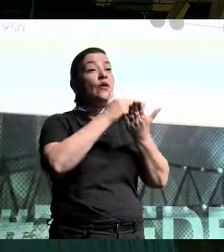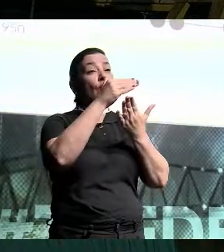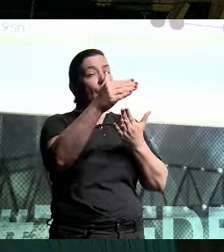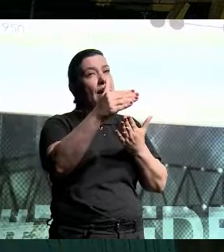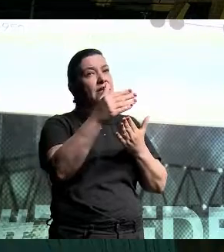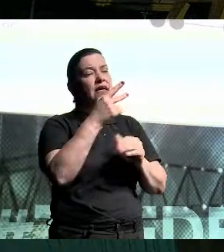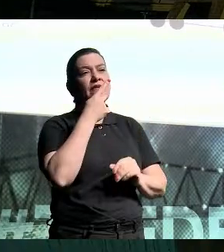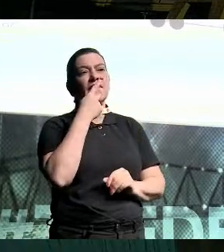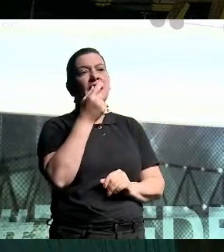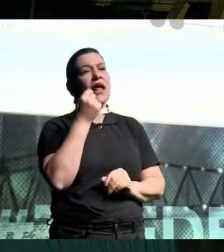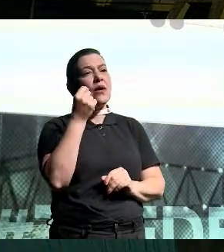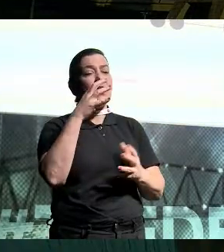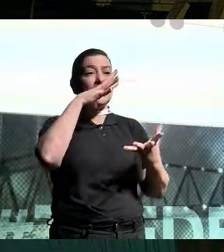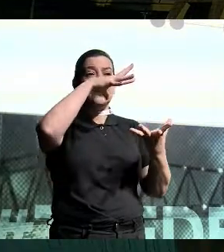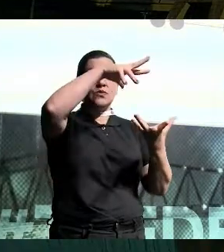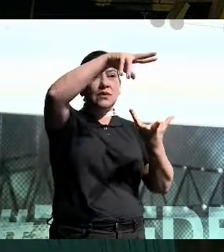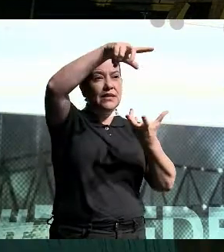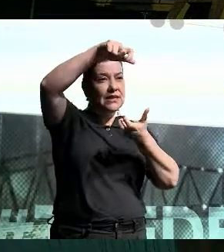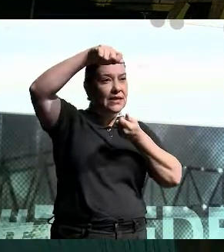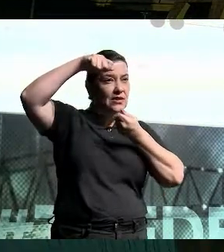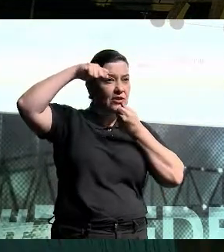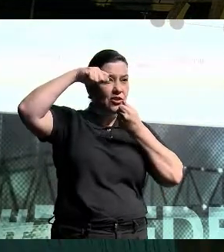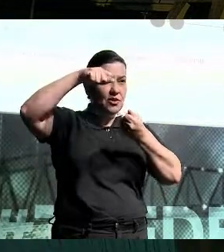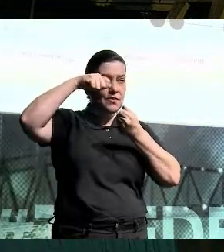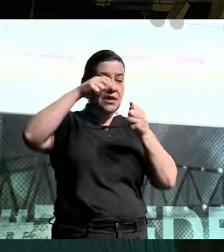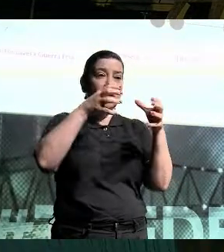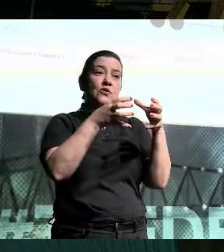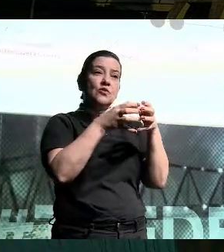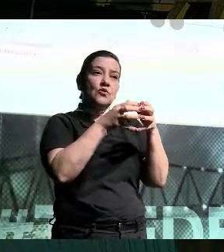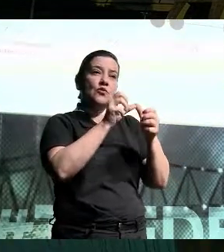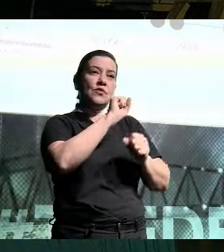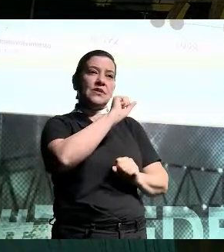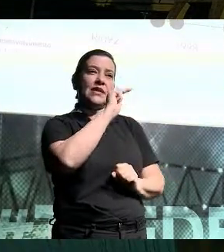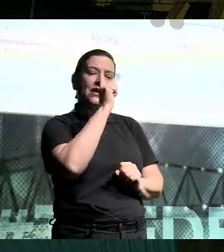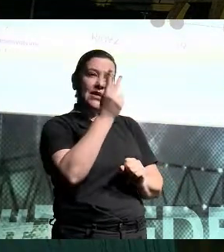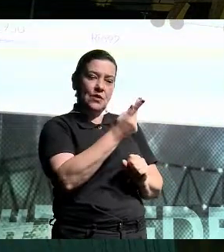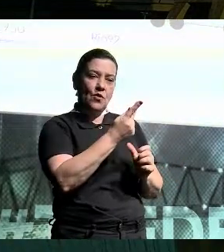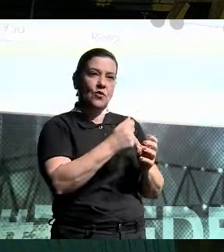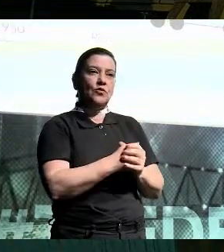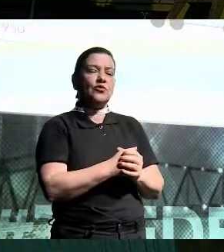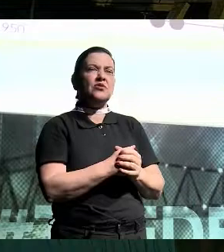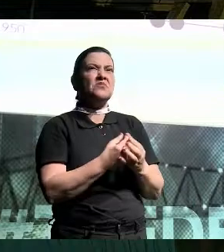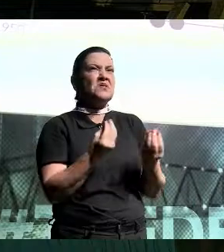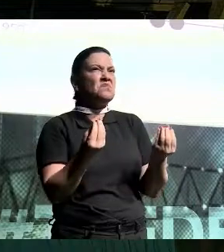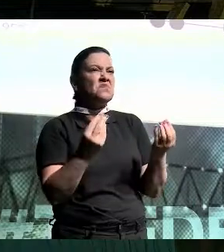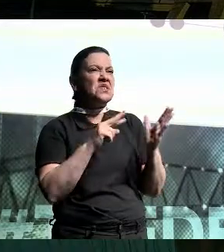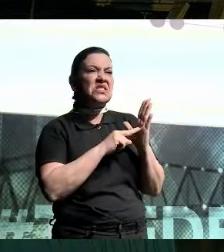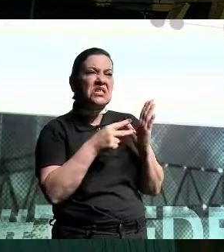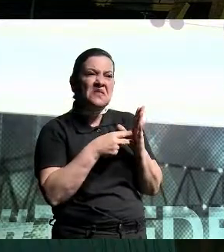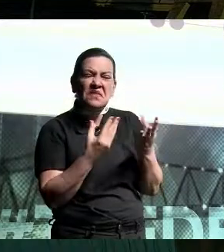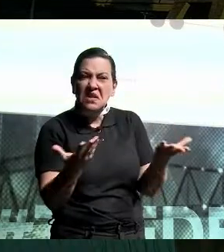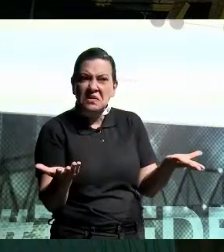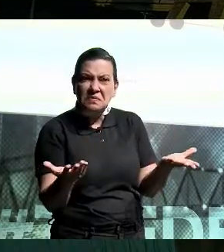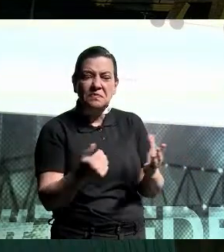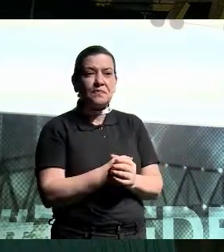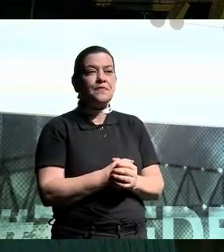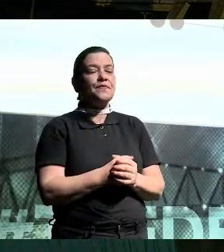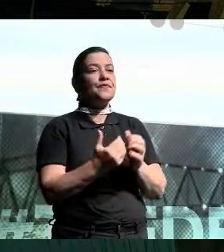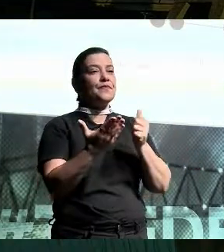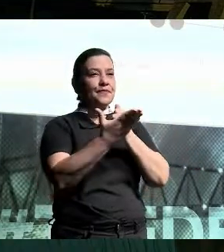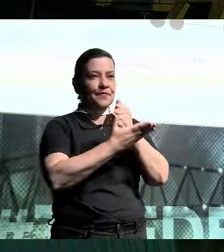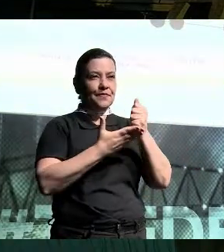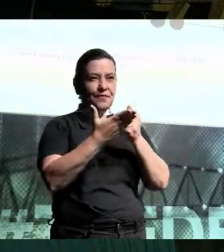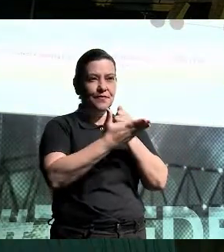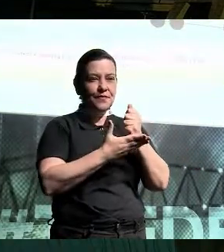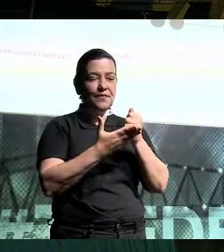pela perspectiva da sustentabilidade de stakeholders e não mais de shareholders. Tá, mas o que é isso, Larissa? Bom, basicamente,